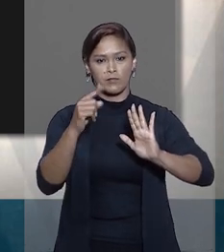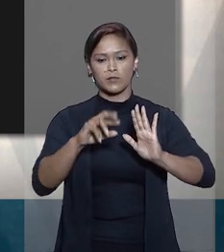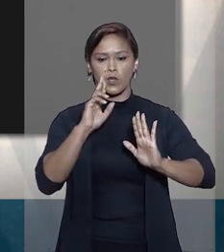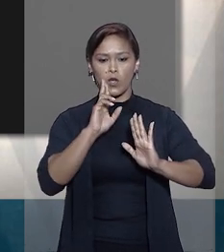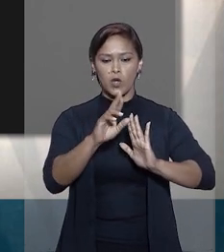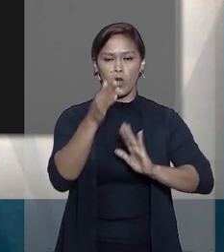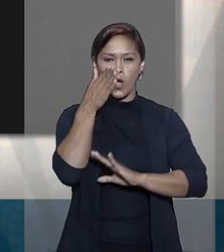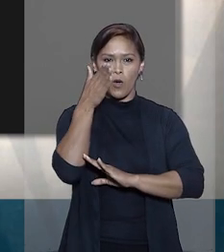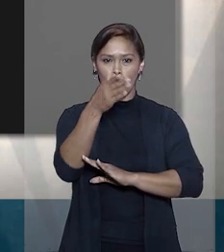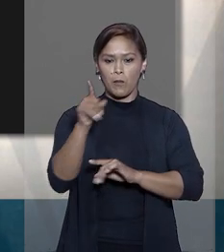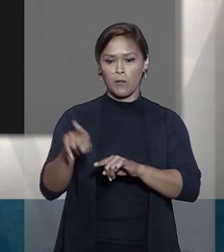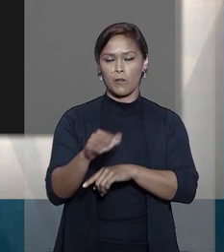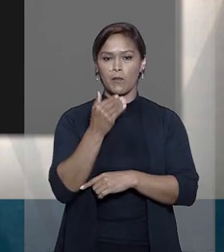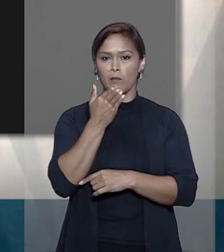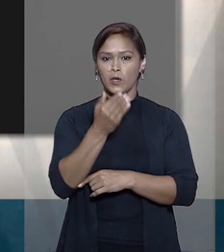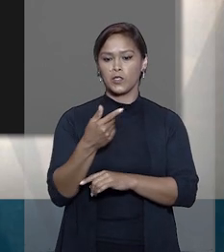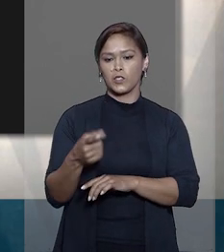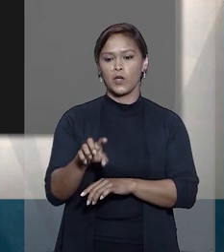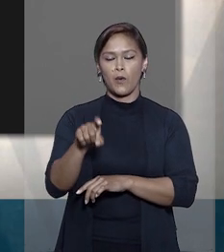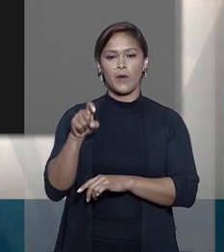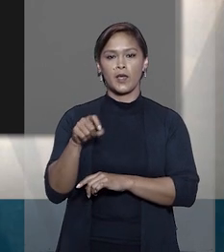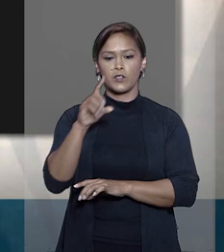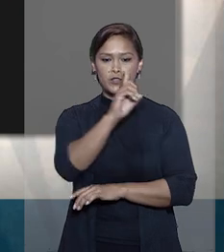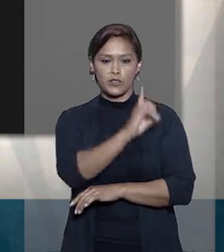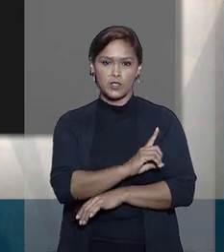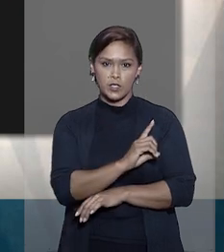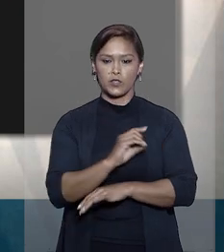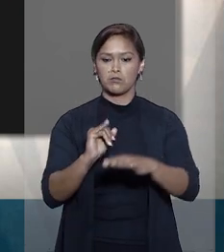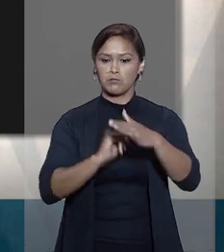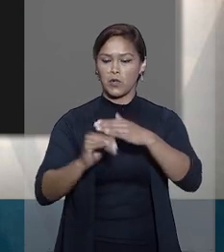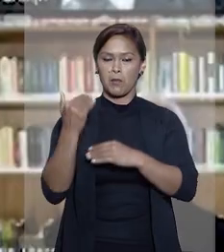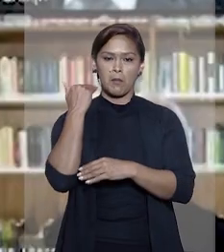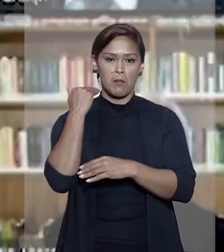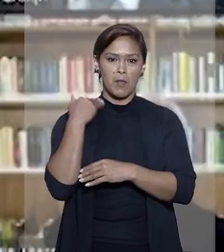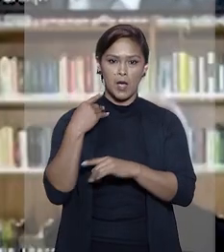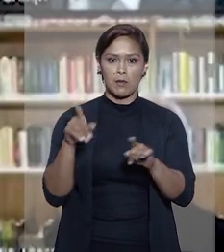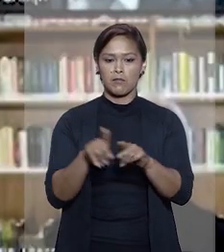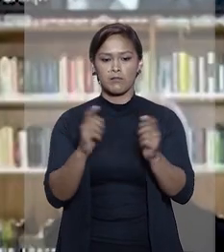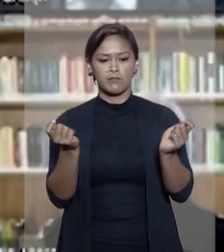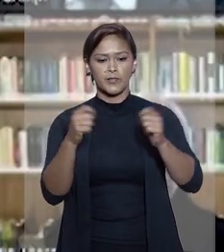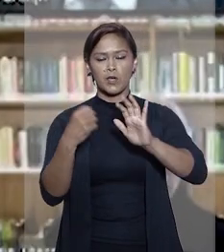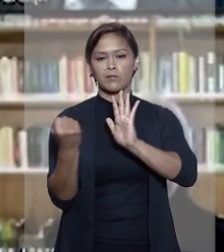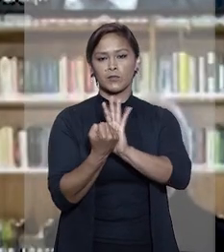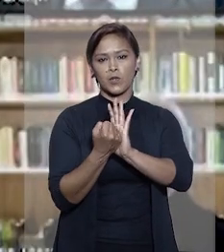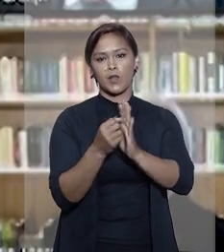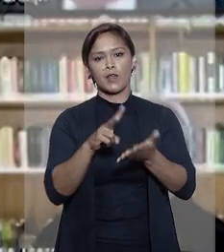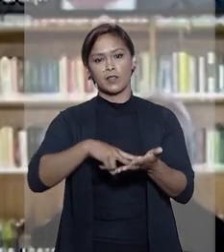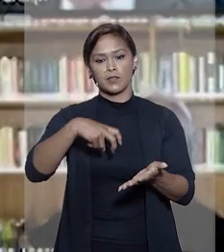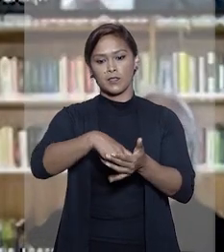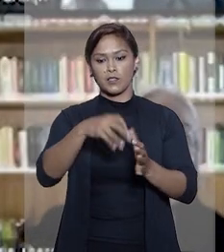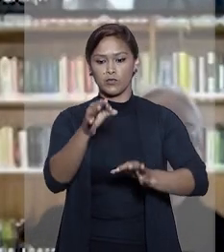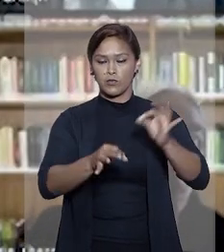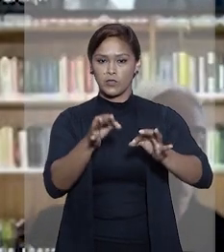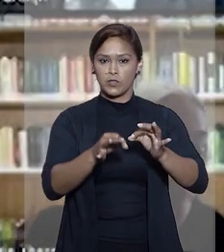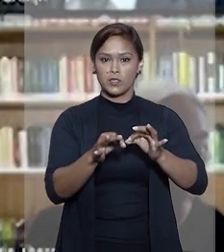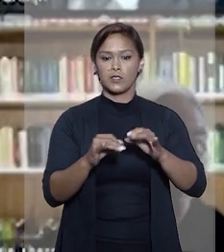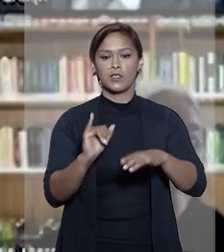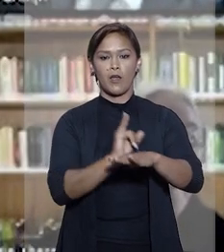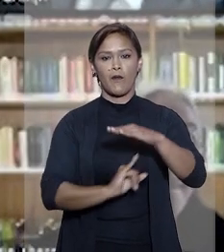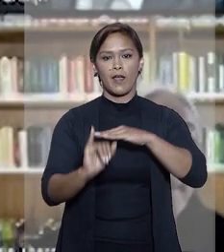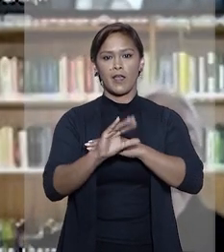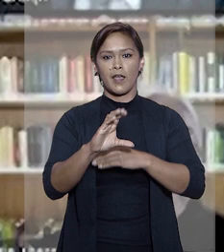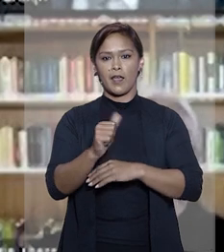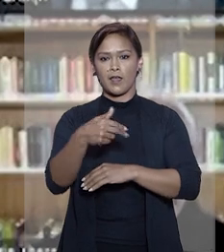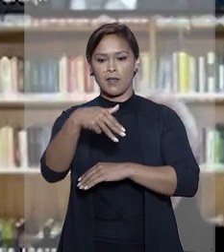resolução do mérito, o pedido de um ex-diretor de instituição financeira para que fosse homologada a sentença judicial das Ilhas